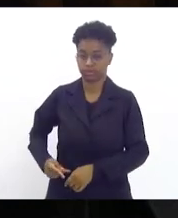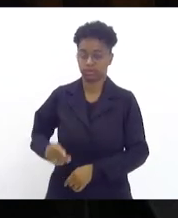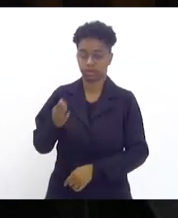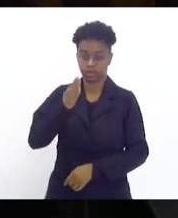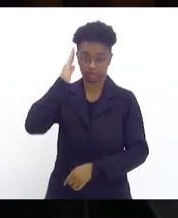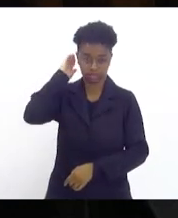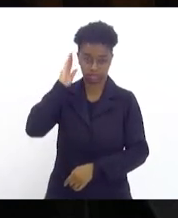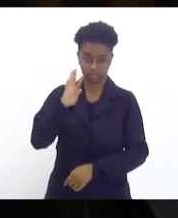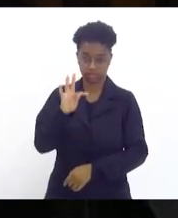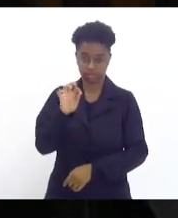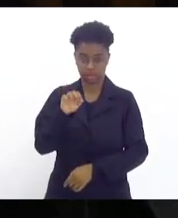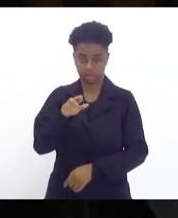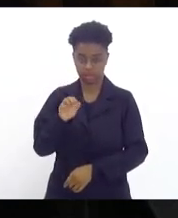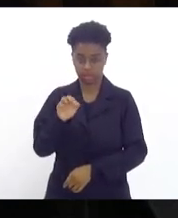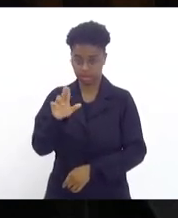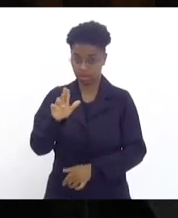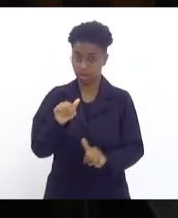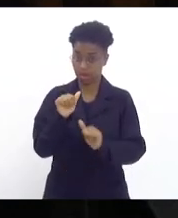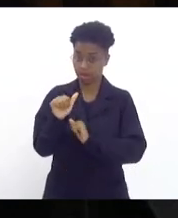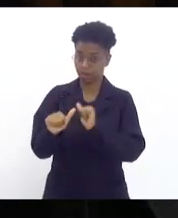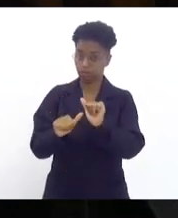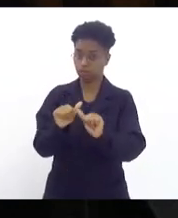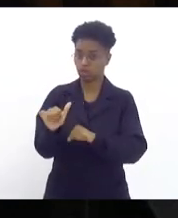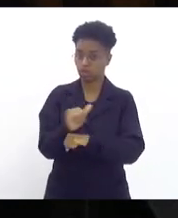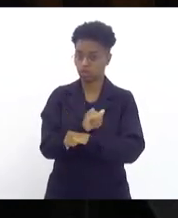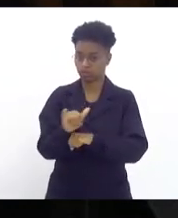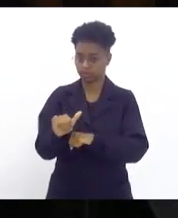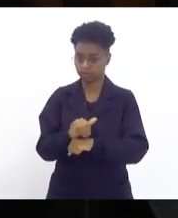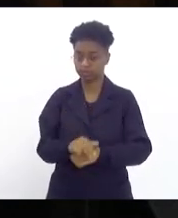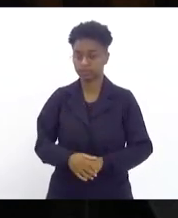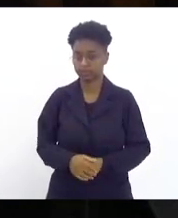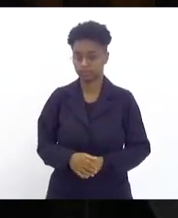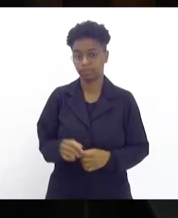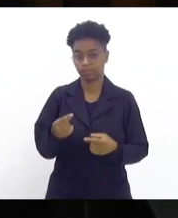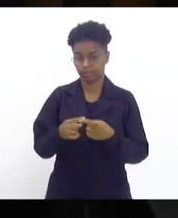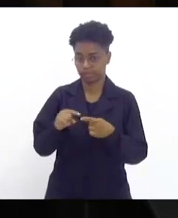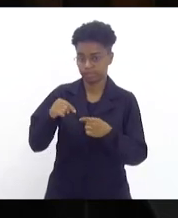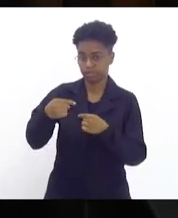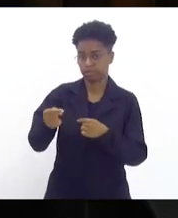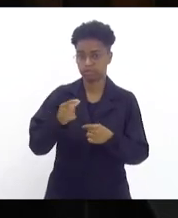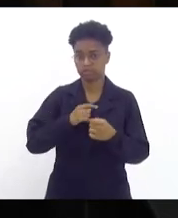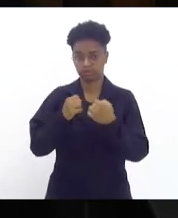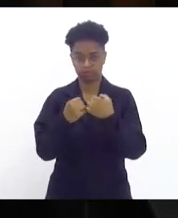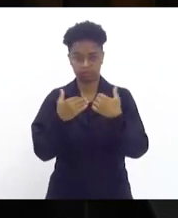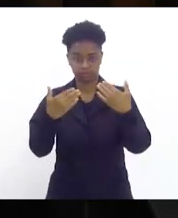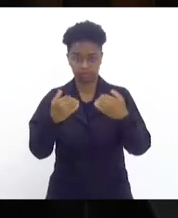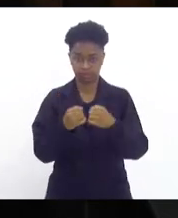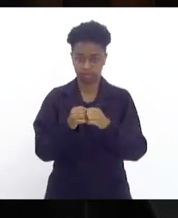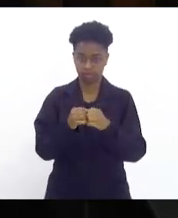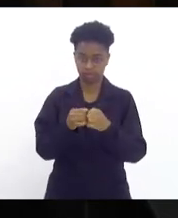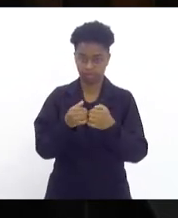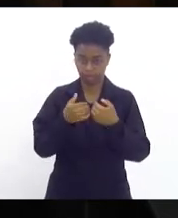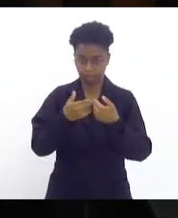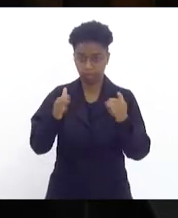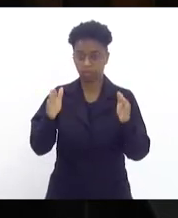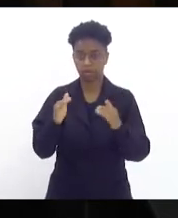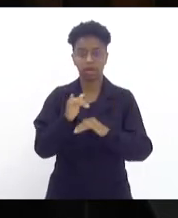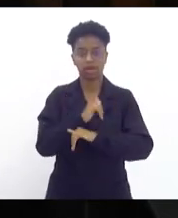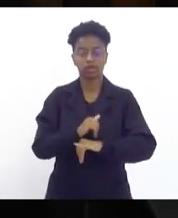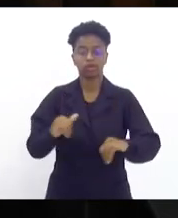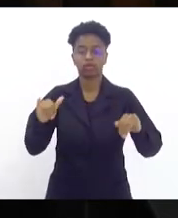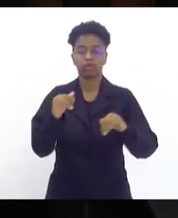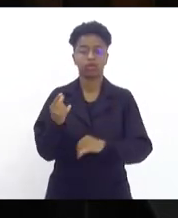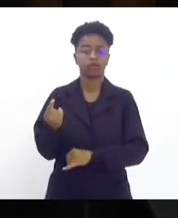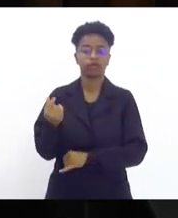mudou a metodologia depois de uma audiência pública da ANP, que o preço seria a função